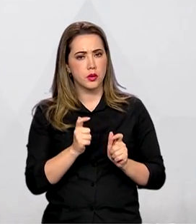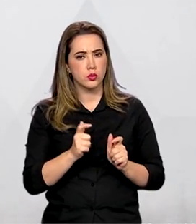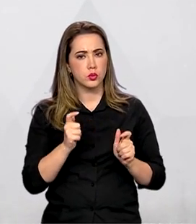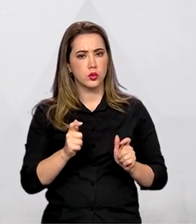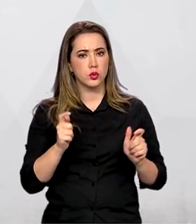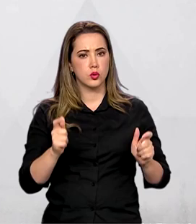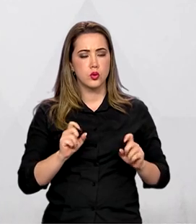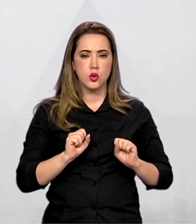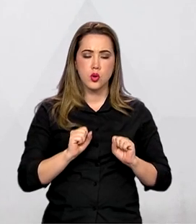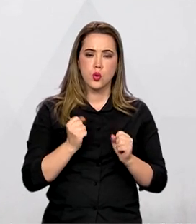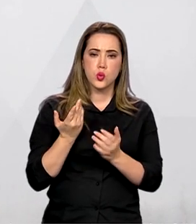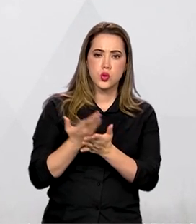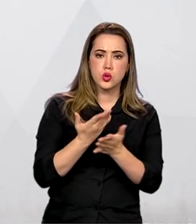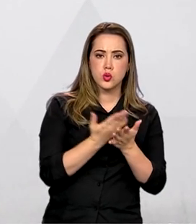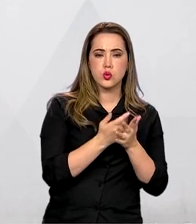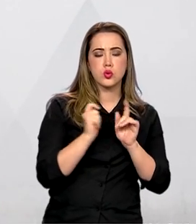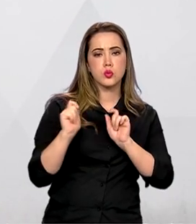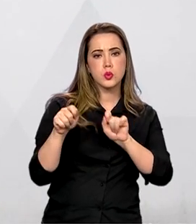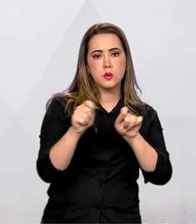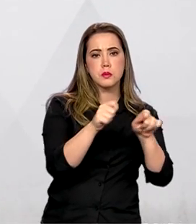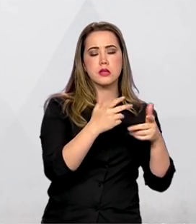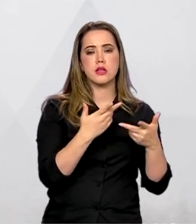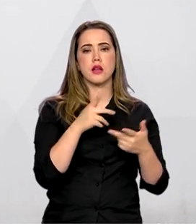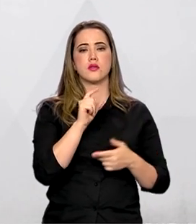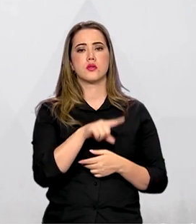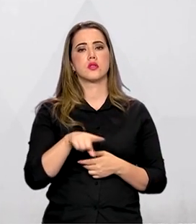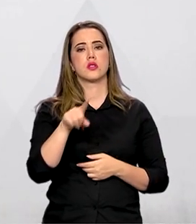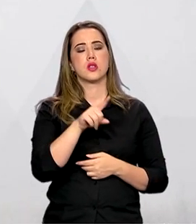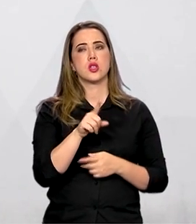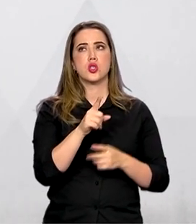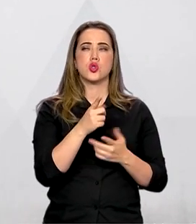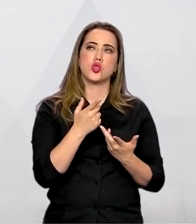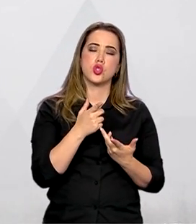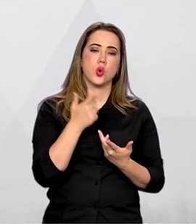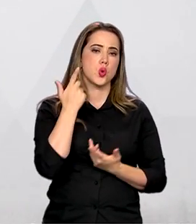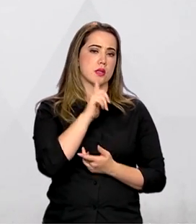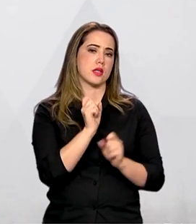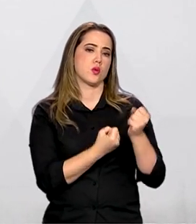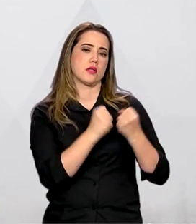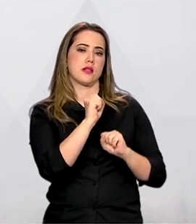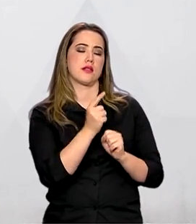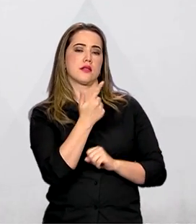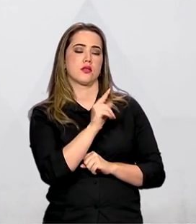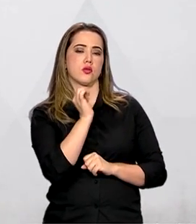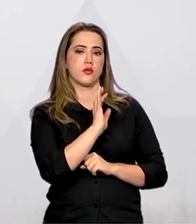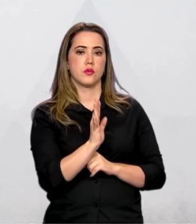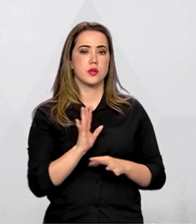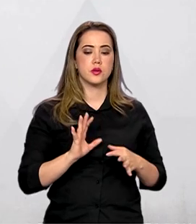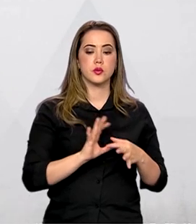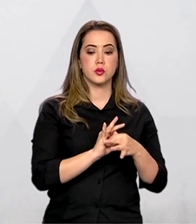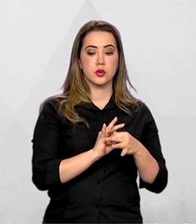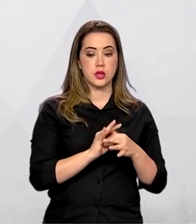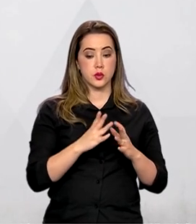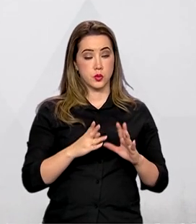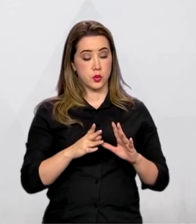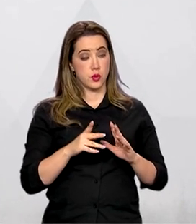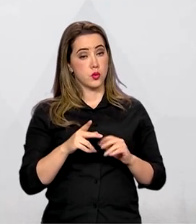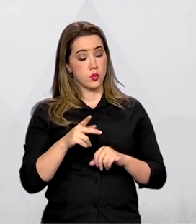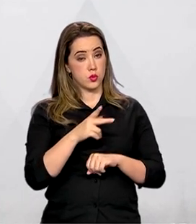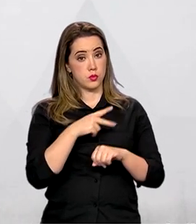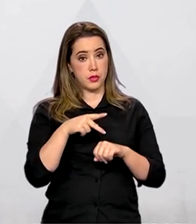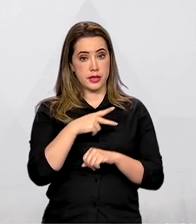os estudos de viabilidade de reindustrializar o Brasil em parceria com o capital chinês,